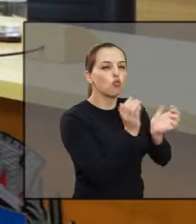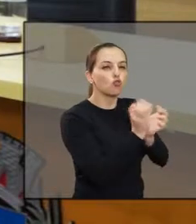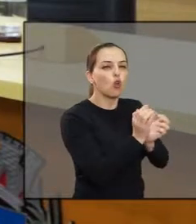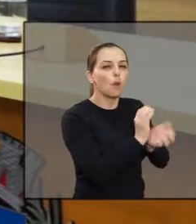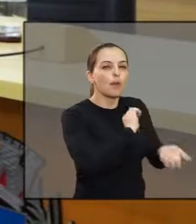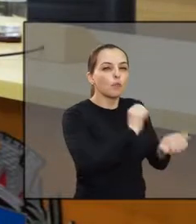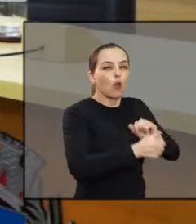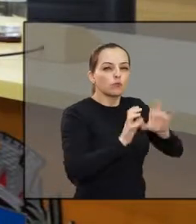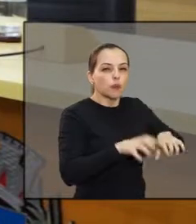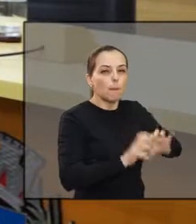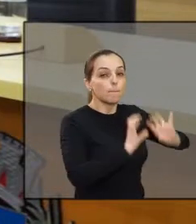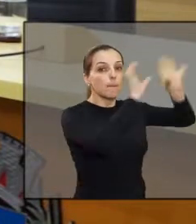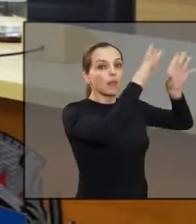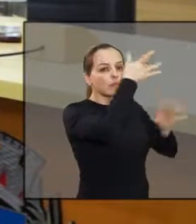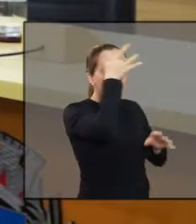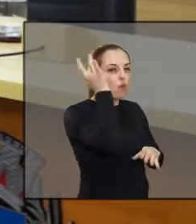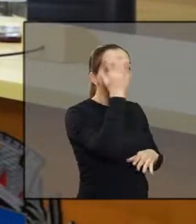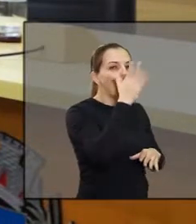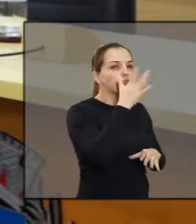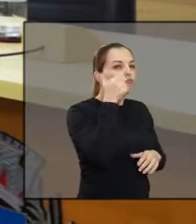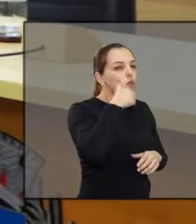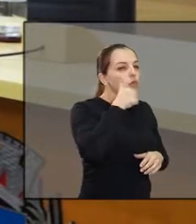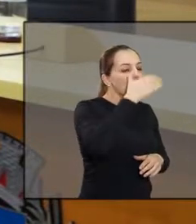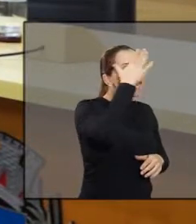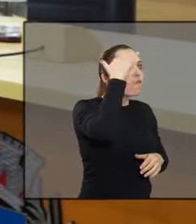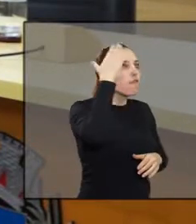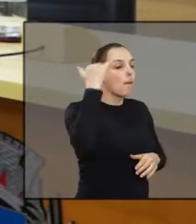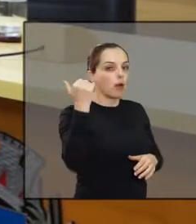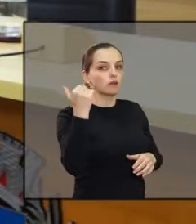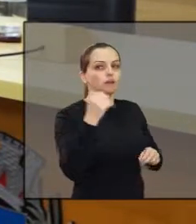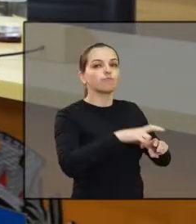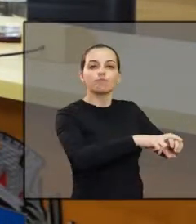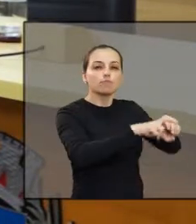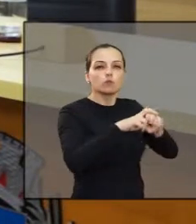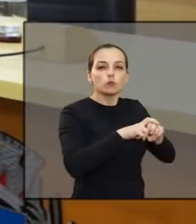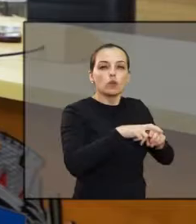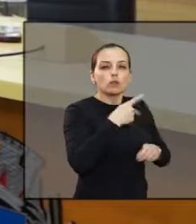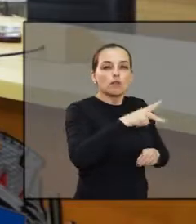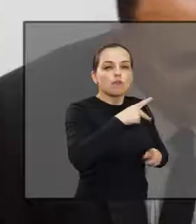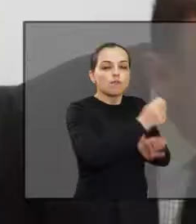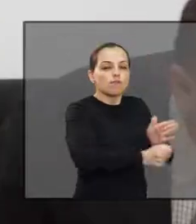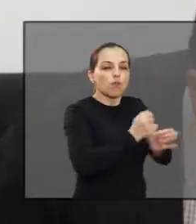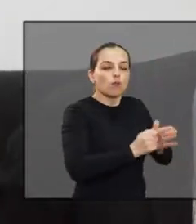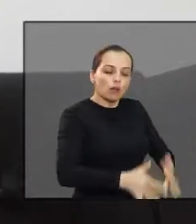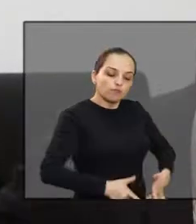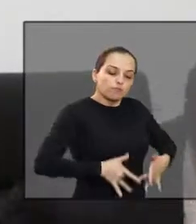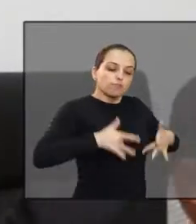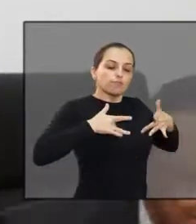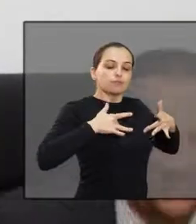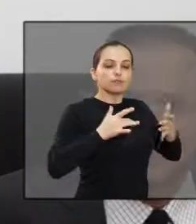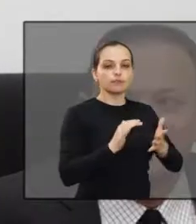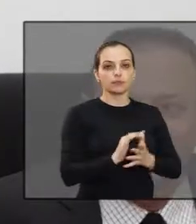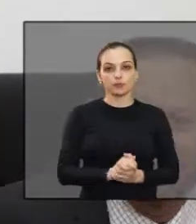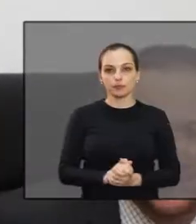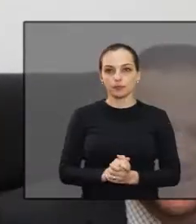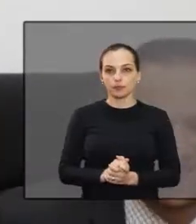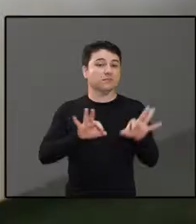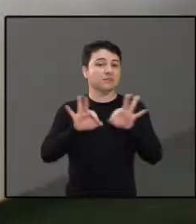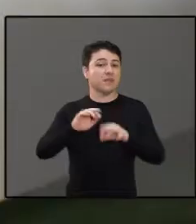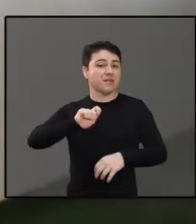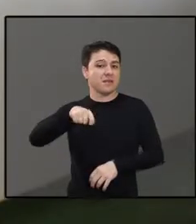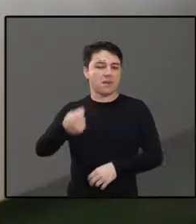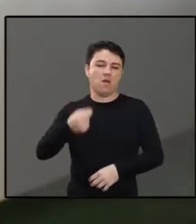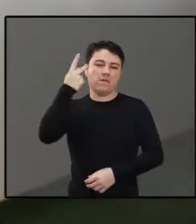junto com aquele time fantástico da Paula, da Hortência, da Janete, da Marta. Isso nos enche de orgulho.